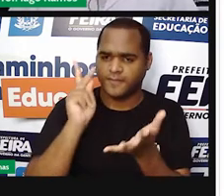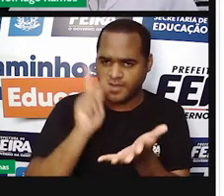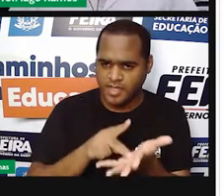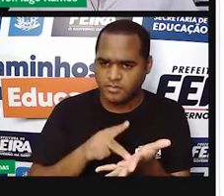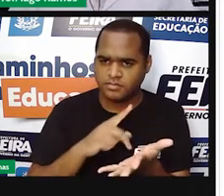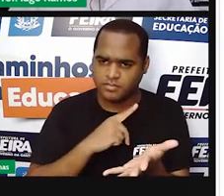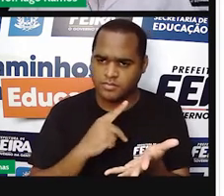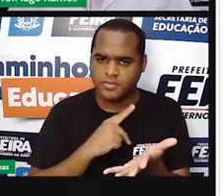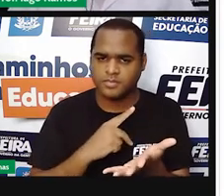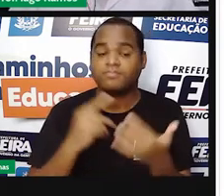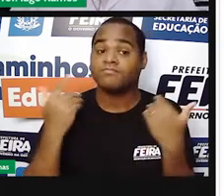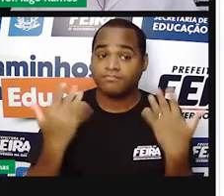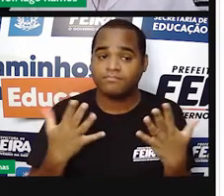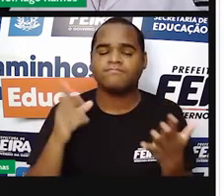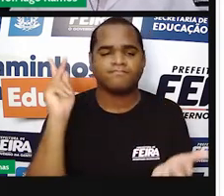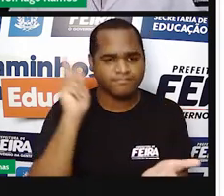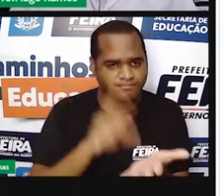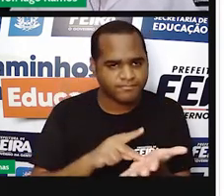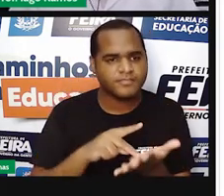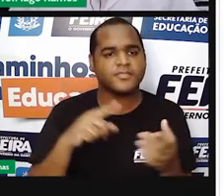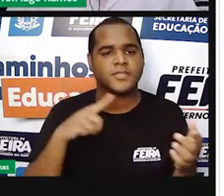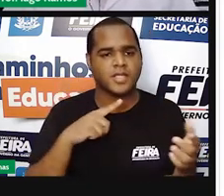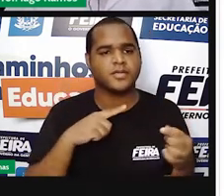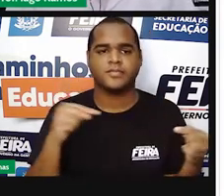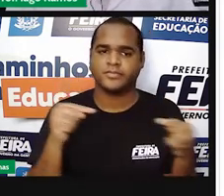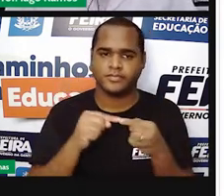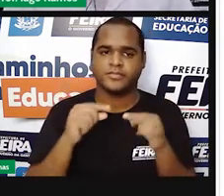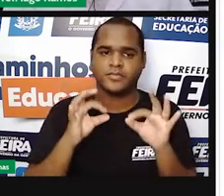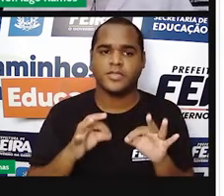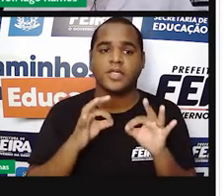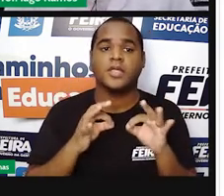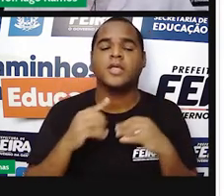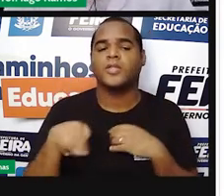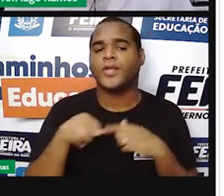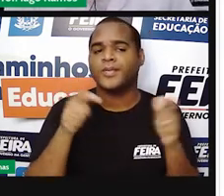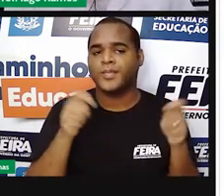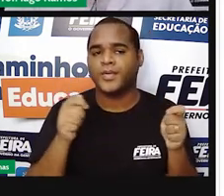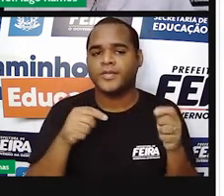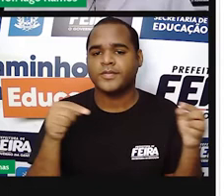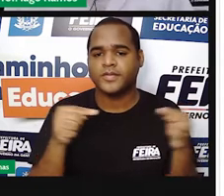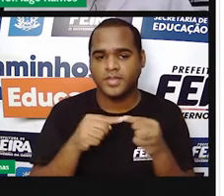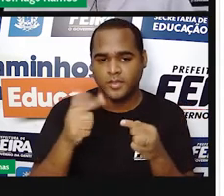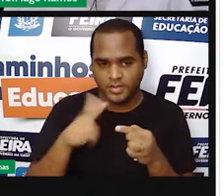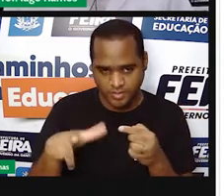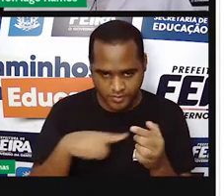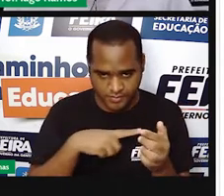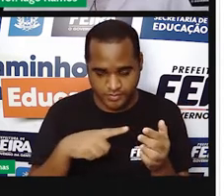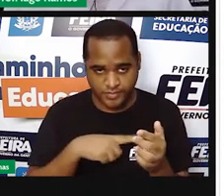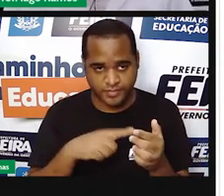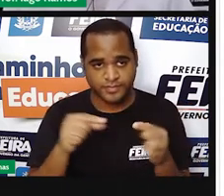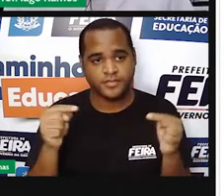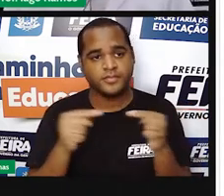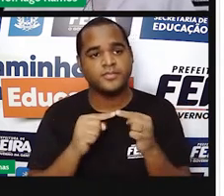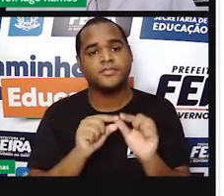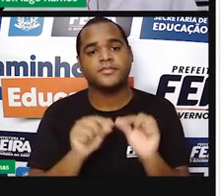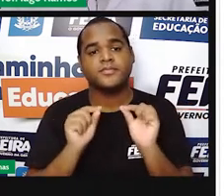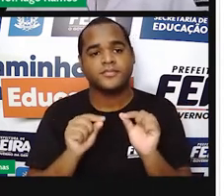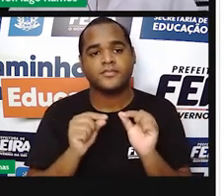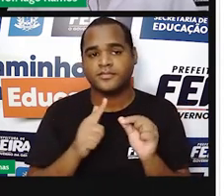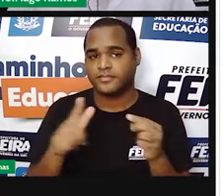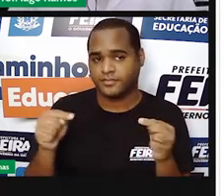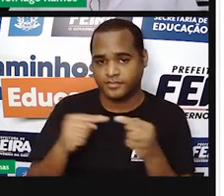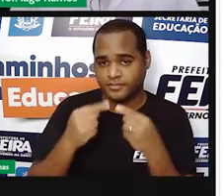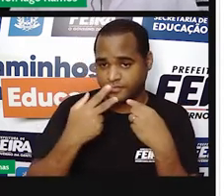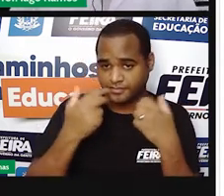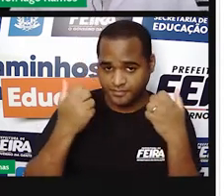são números reais. Tá? Que pode ser assim decimais exatos como esses ou pode